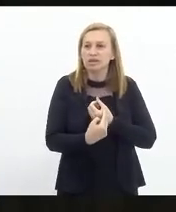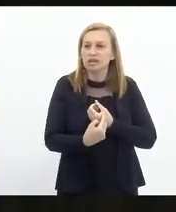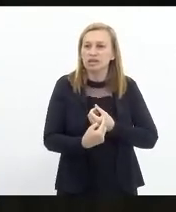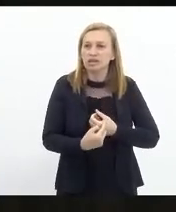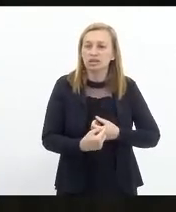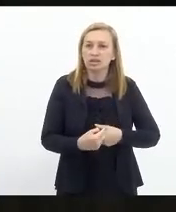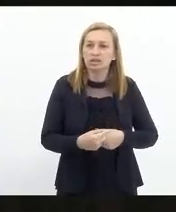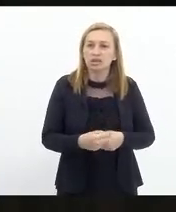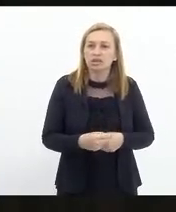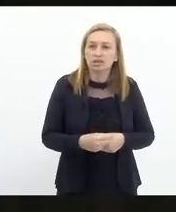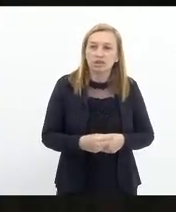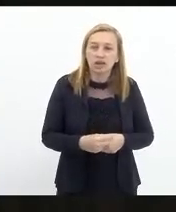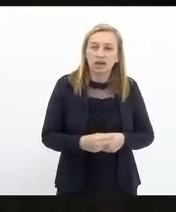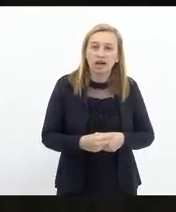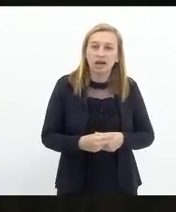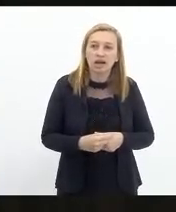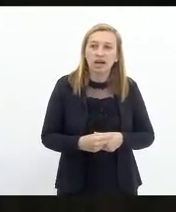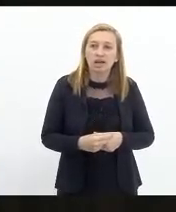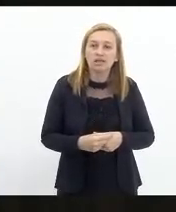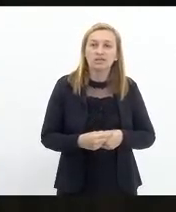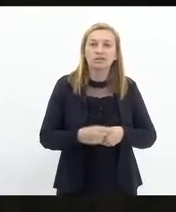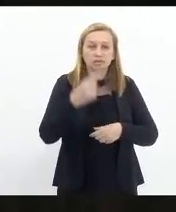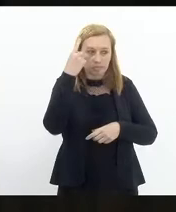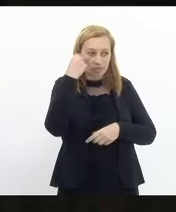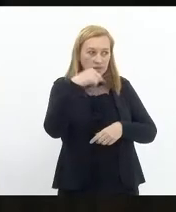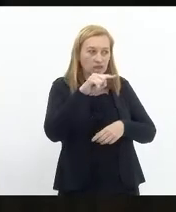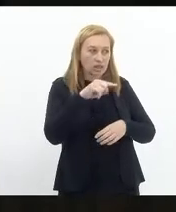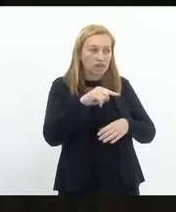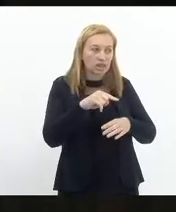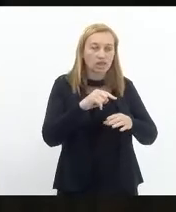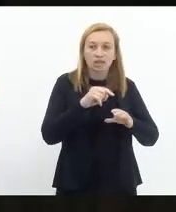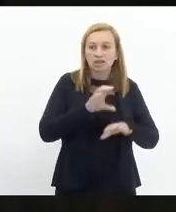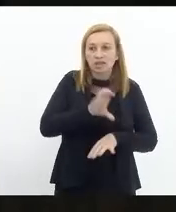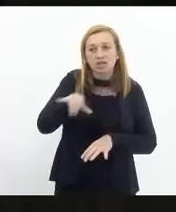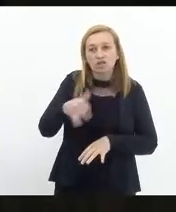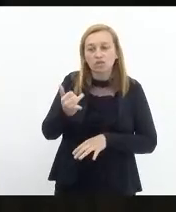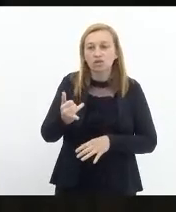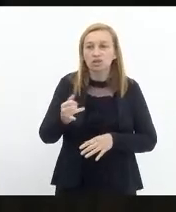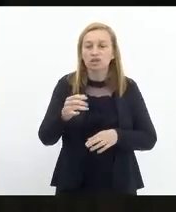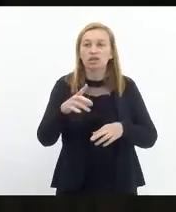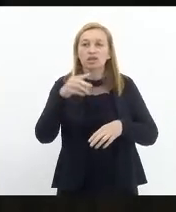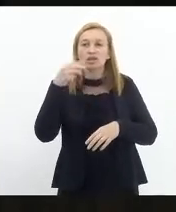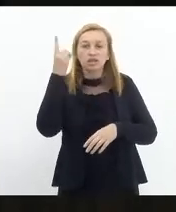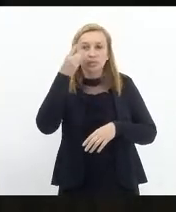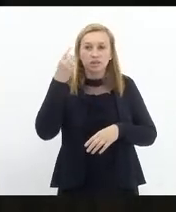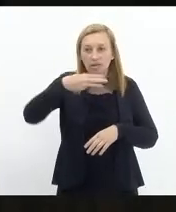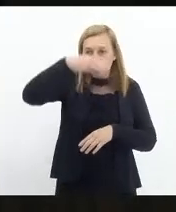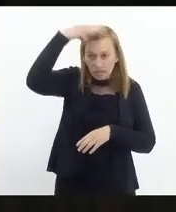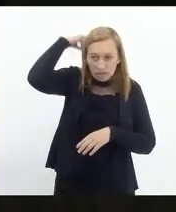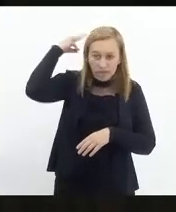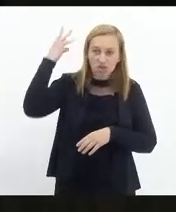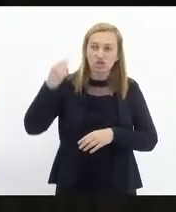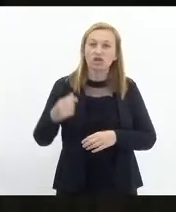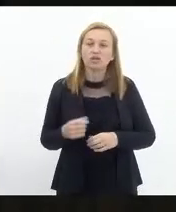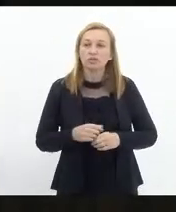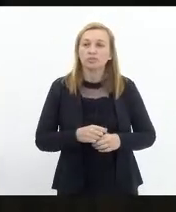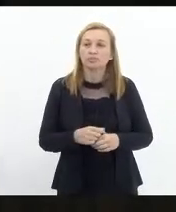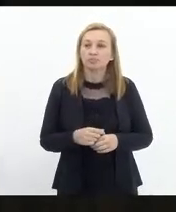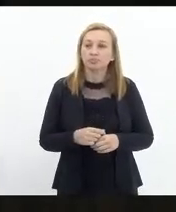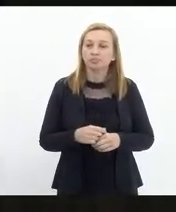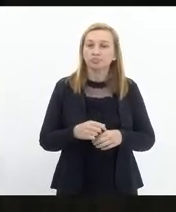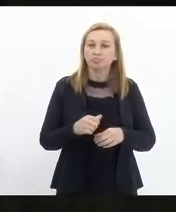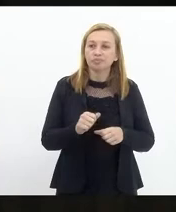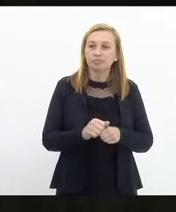diretora, favorável com as emendas da CCJ. Relator de deputado Márcio Pacheco, Eurico Júnior e Chico Machado. Dependendo de